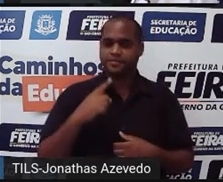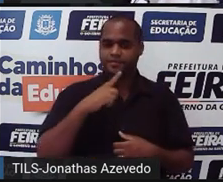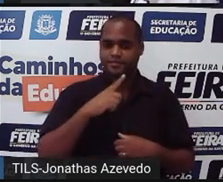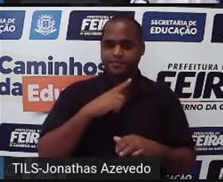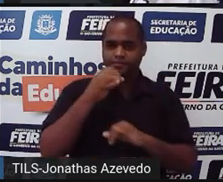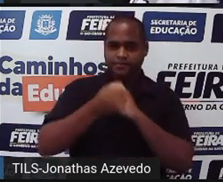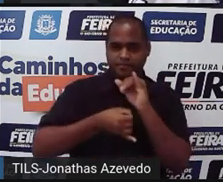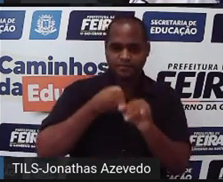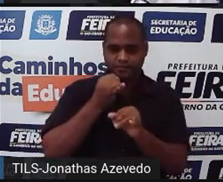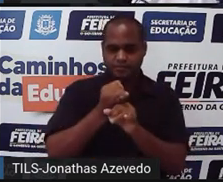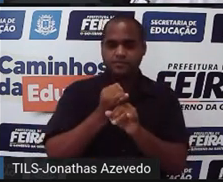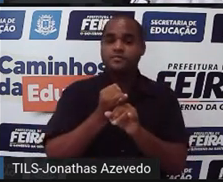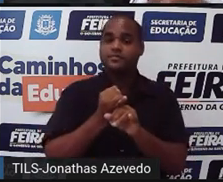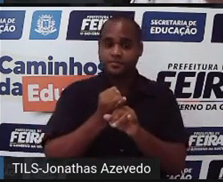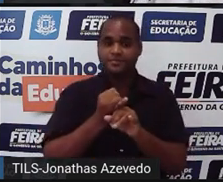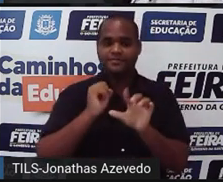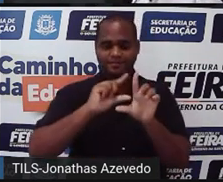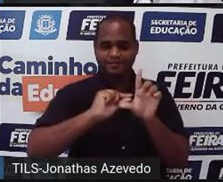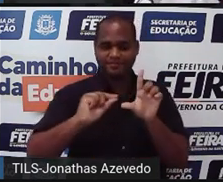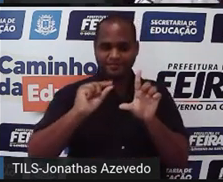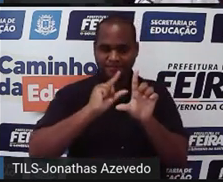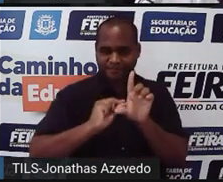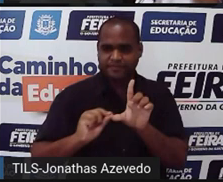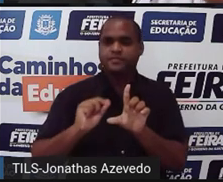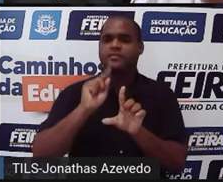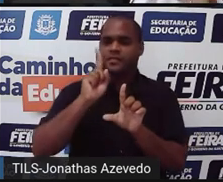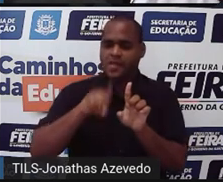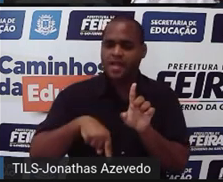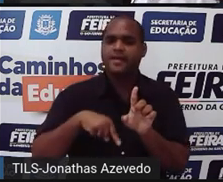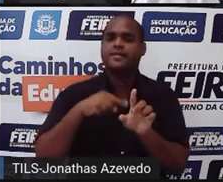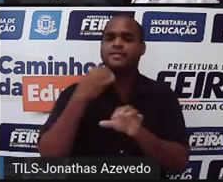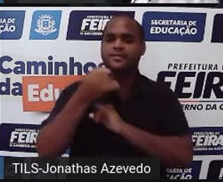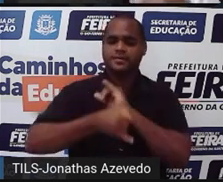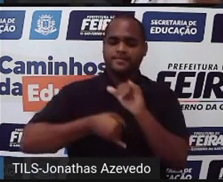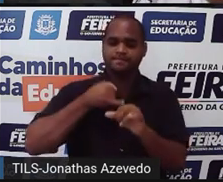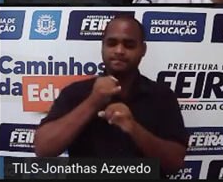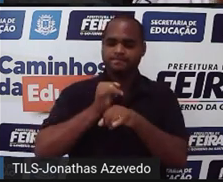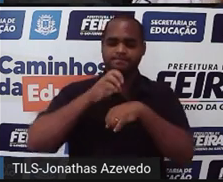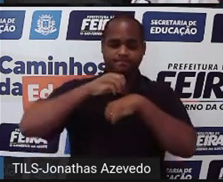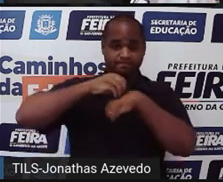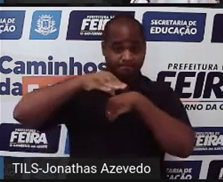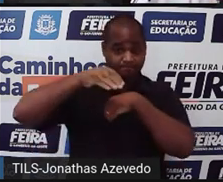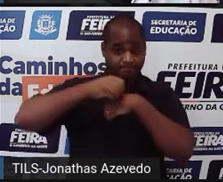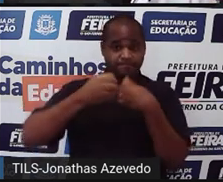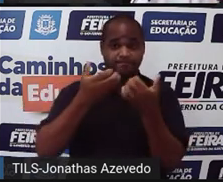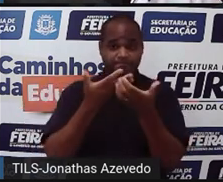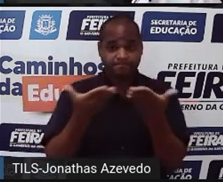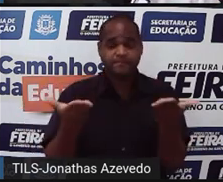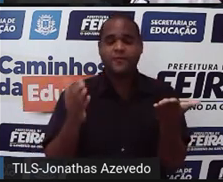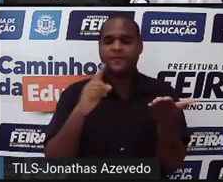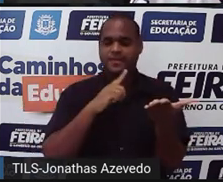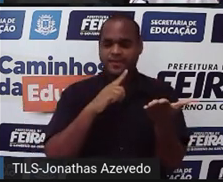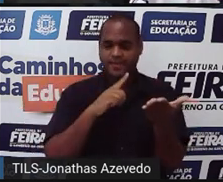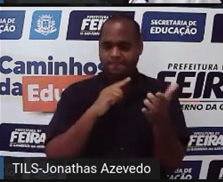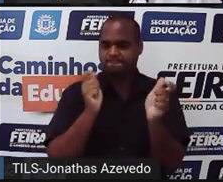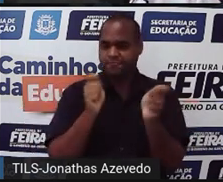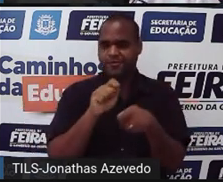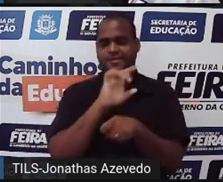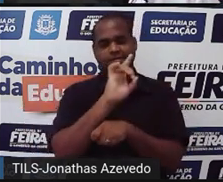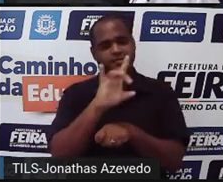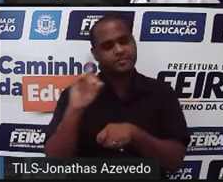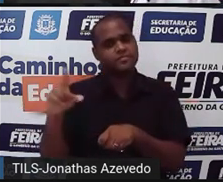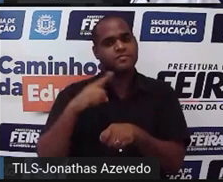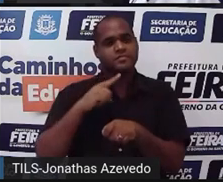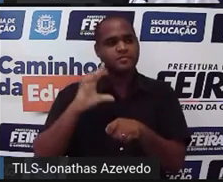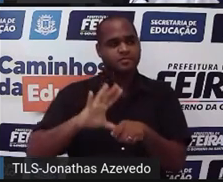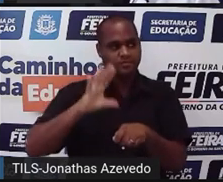internet que foram consultadas para a gente trazer essa aula para você para a gente elaborar essa aula aqui que